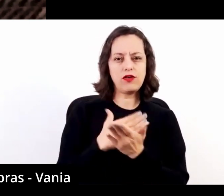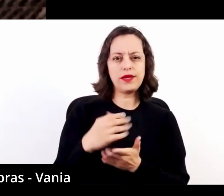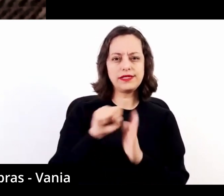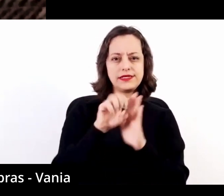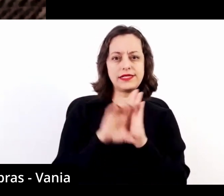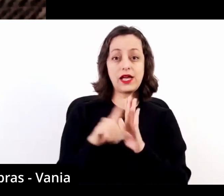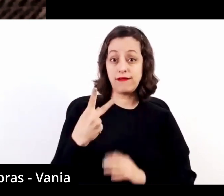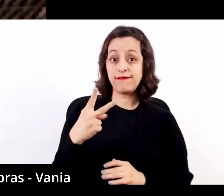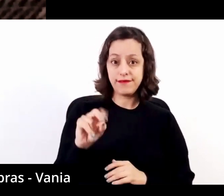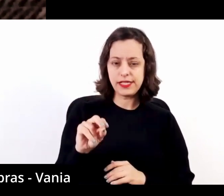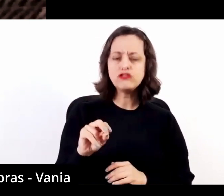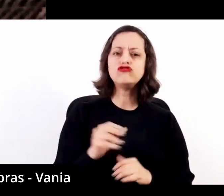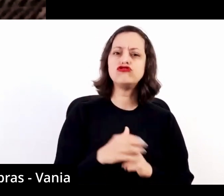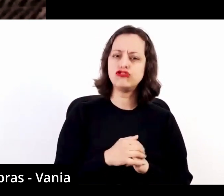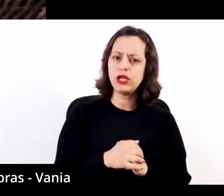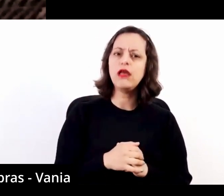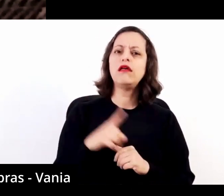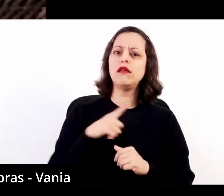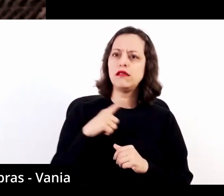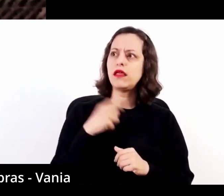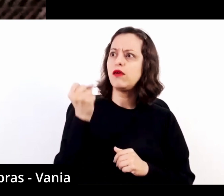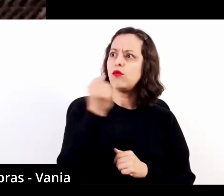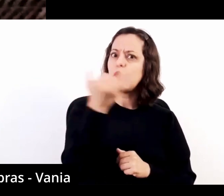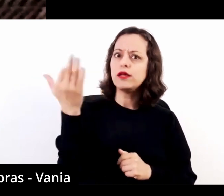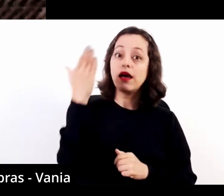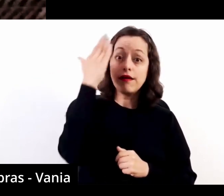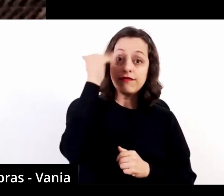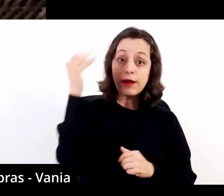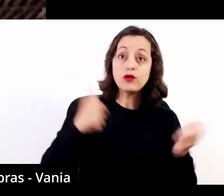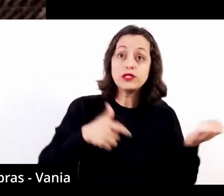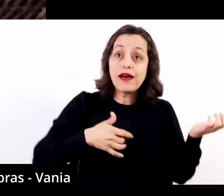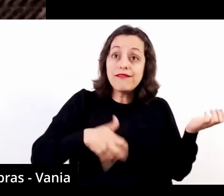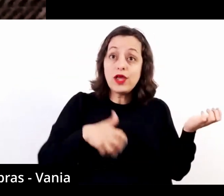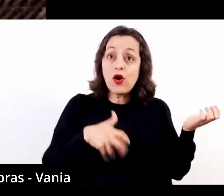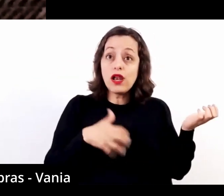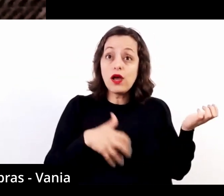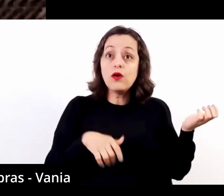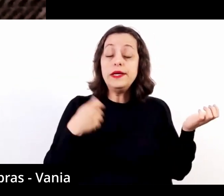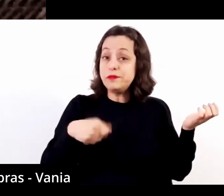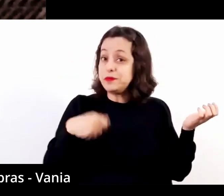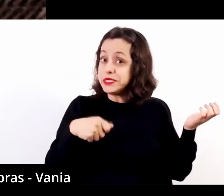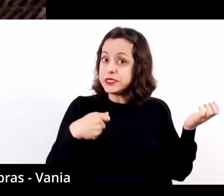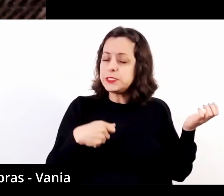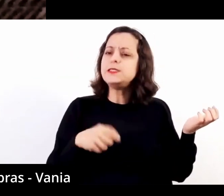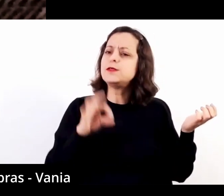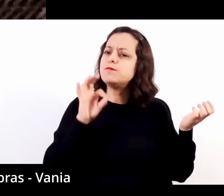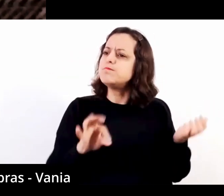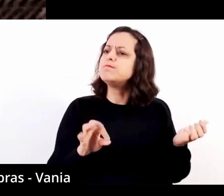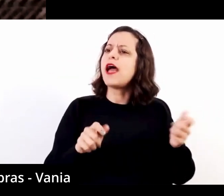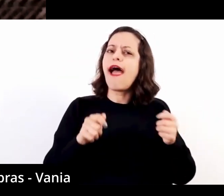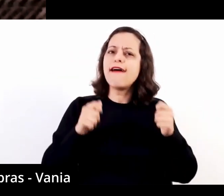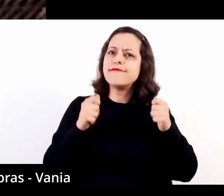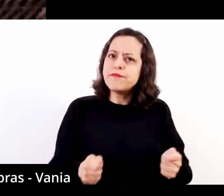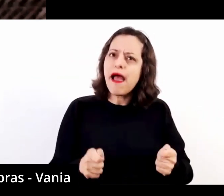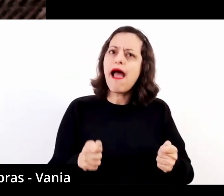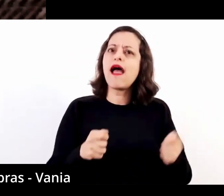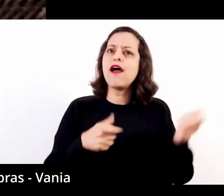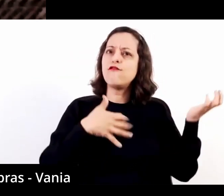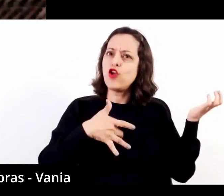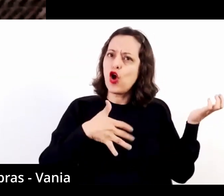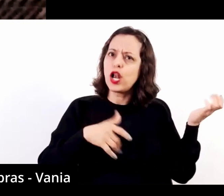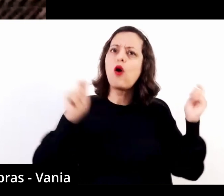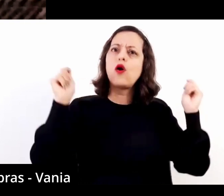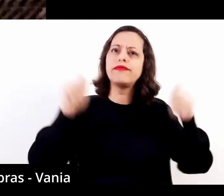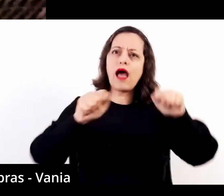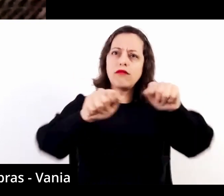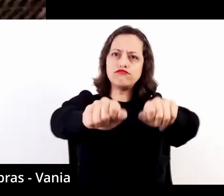XX, os grandes nomes do violão, muito por uma necessidade de afirmar o violão como um instrumento de concerto, ou